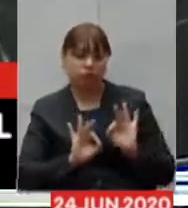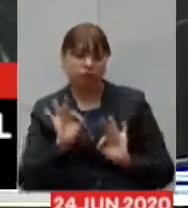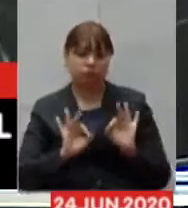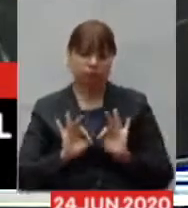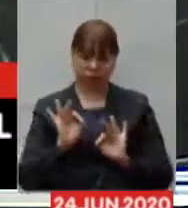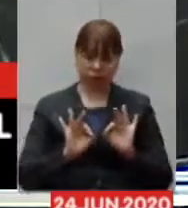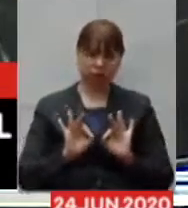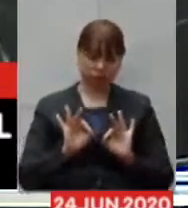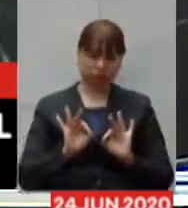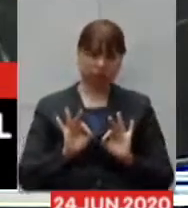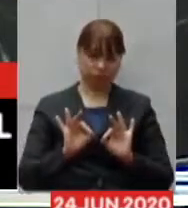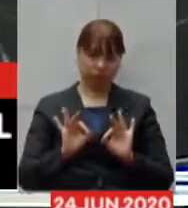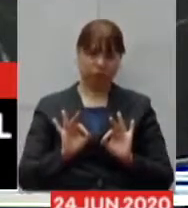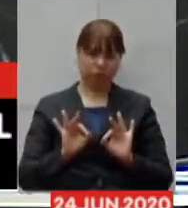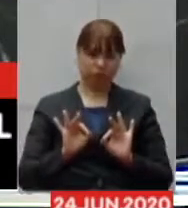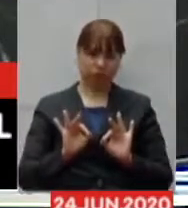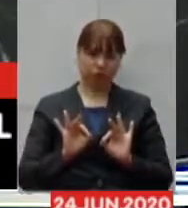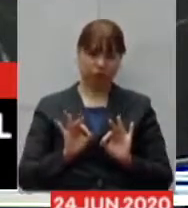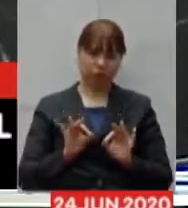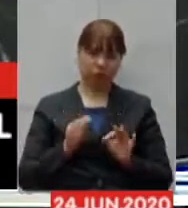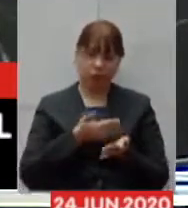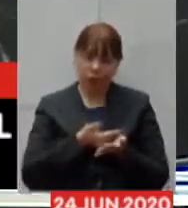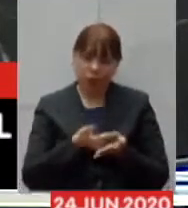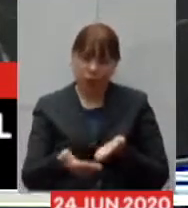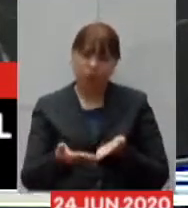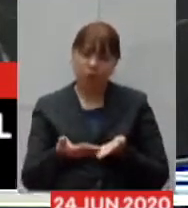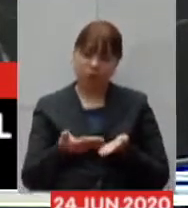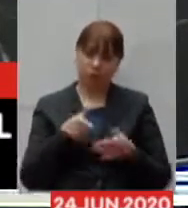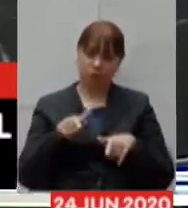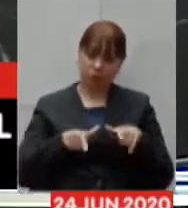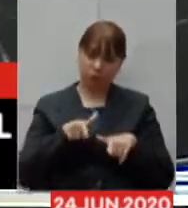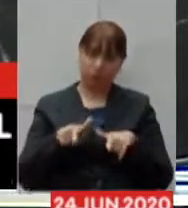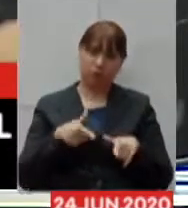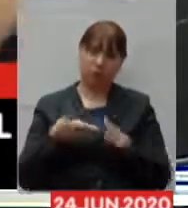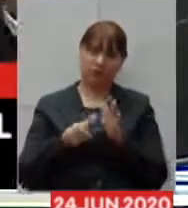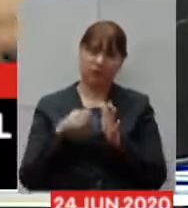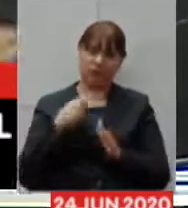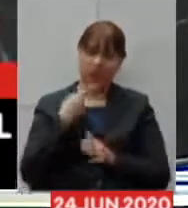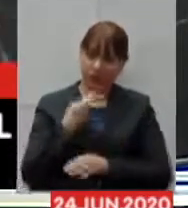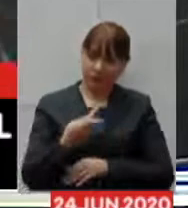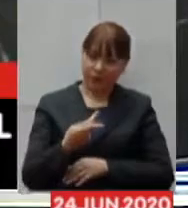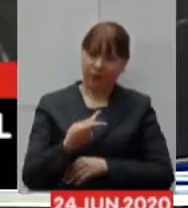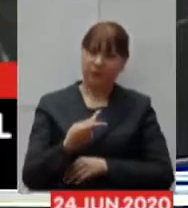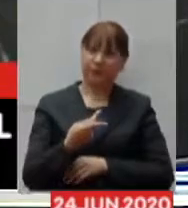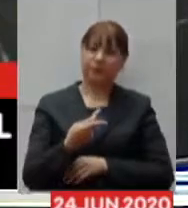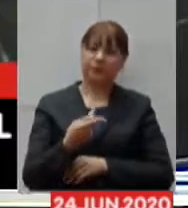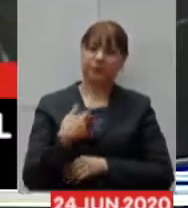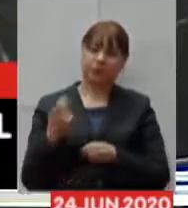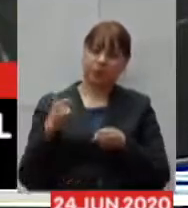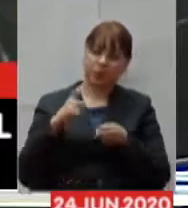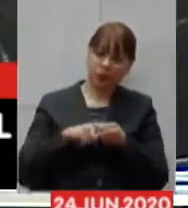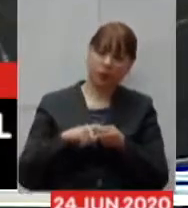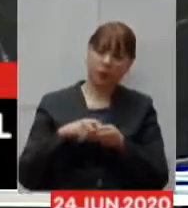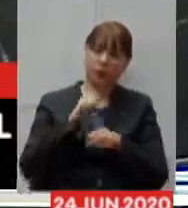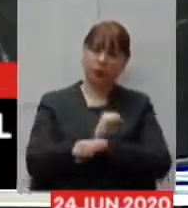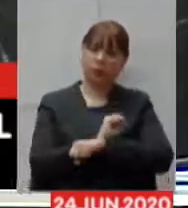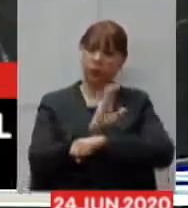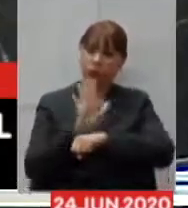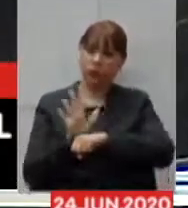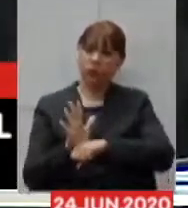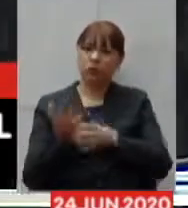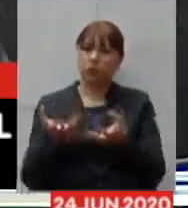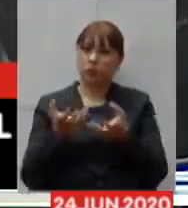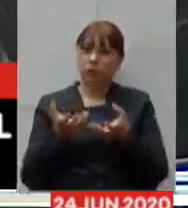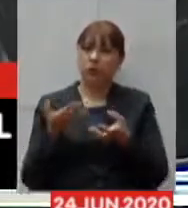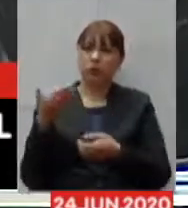poder entrar em funcionamento e assim eu farei na minha volta para Montes Claros eu quero dar uma